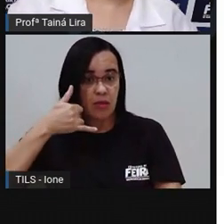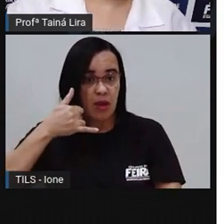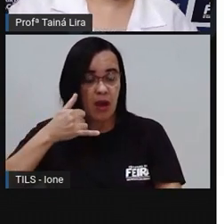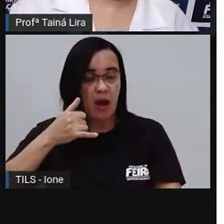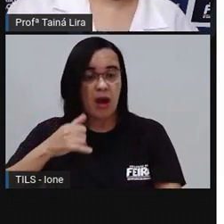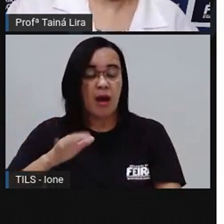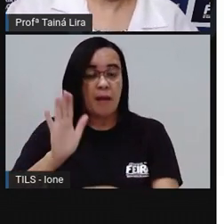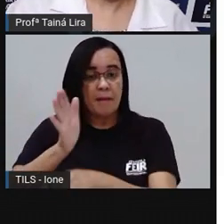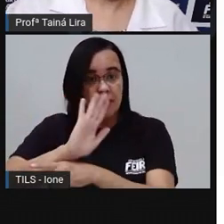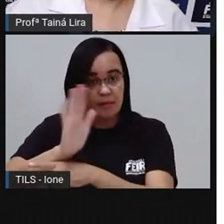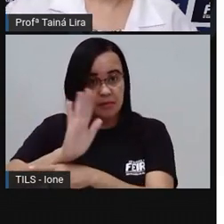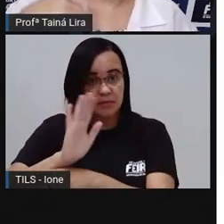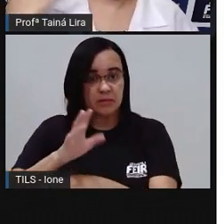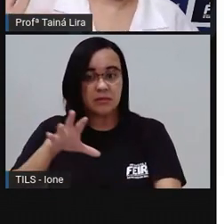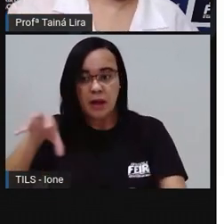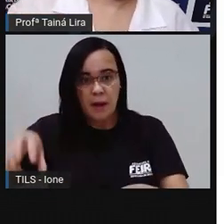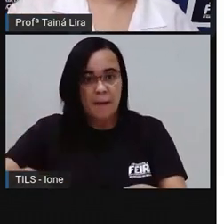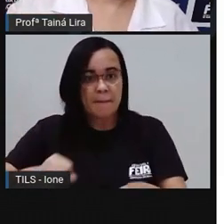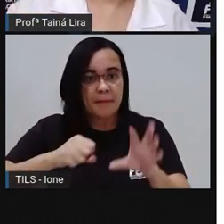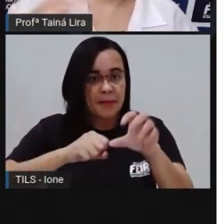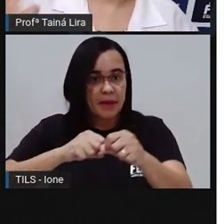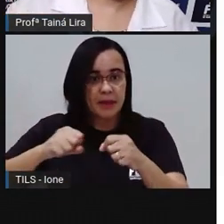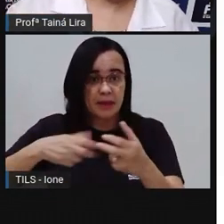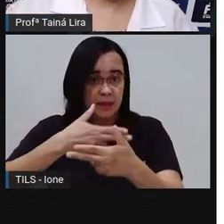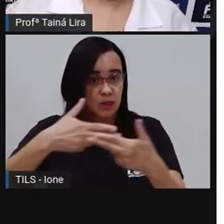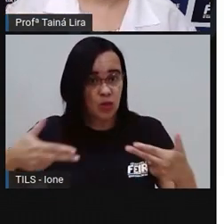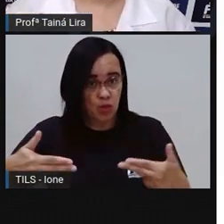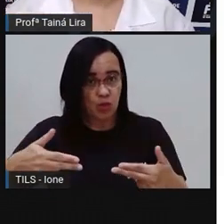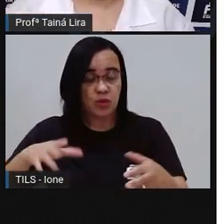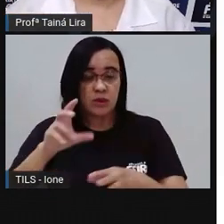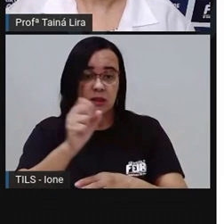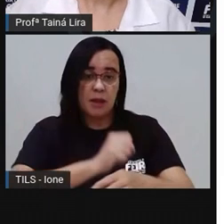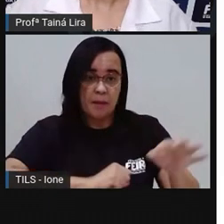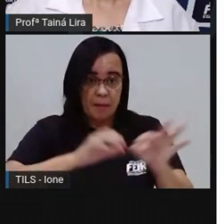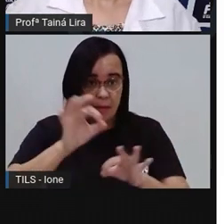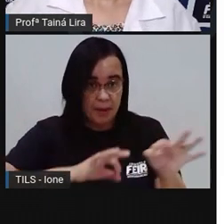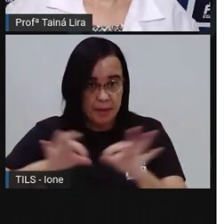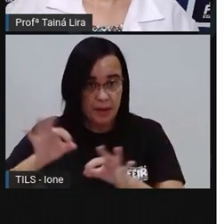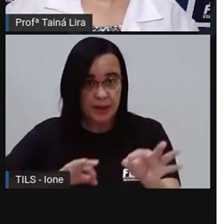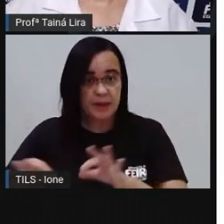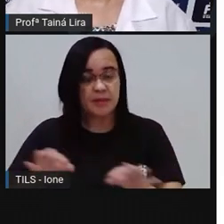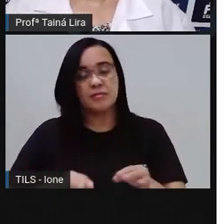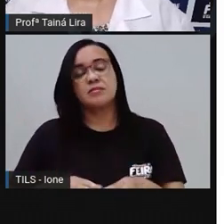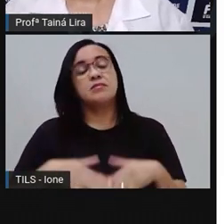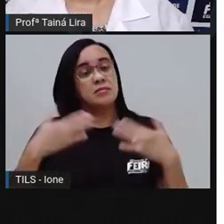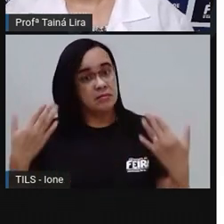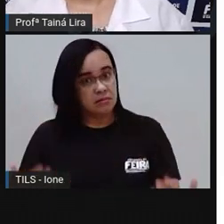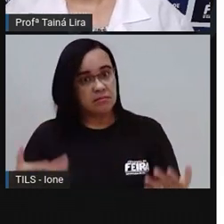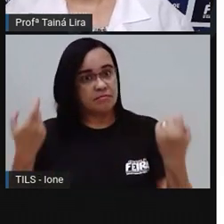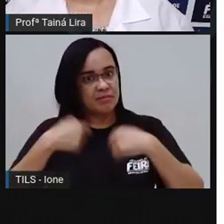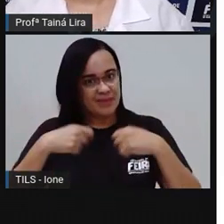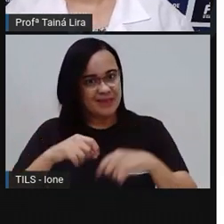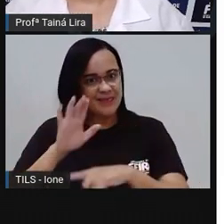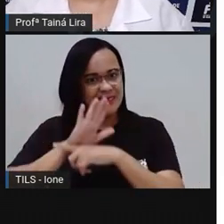Pegar os ingredientes Preparar a receita Não tem como Então olha lá Então vocês serão os apresentadores Aí vocês